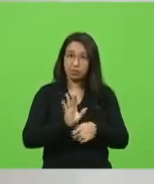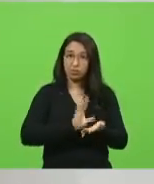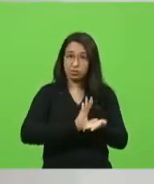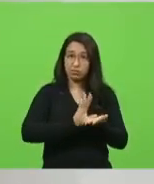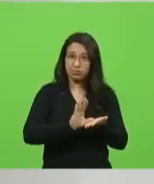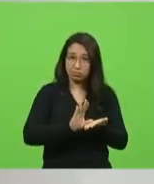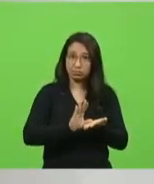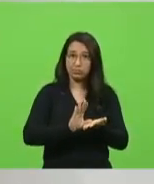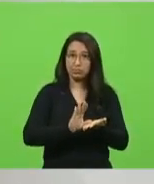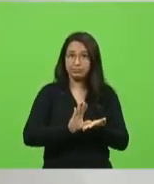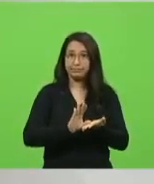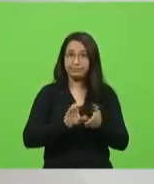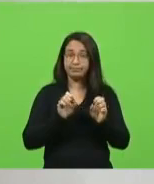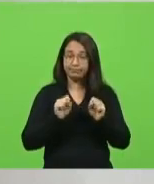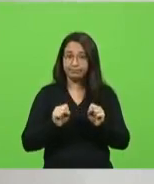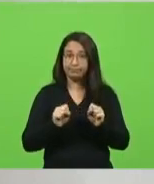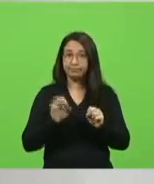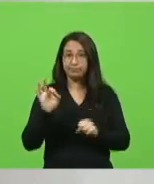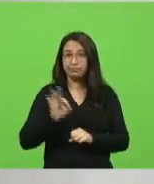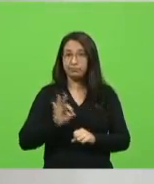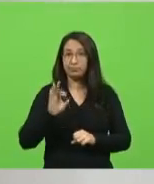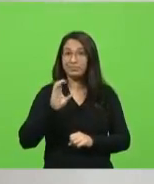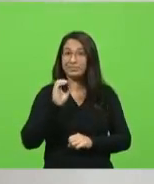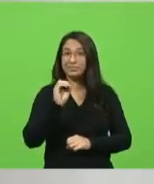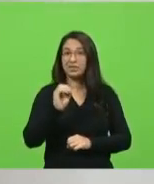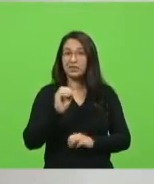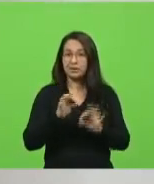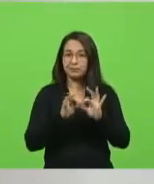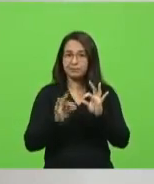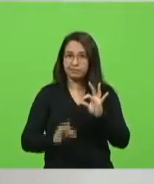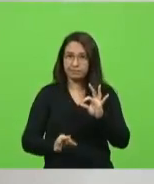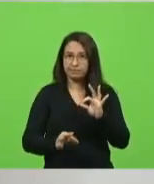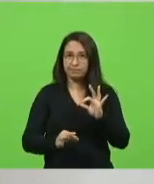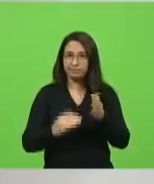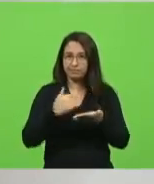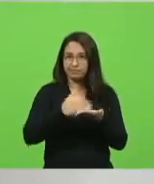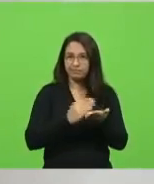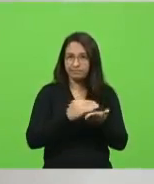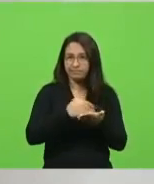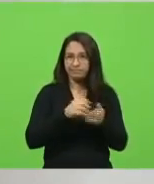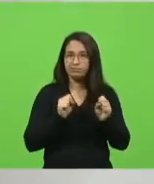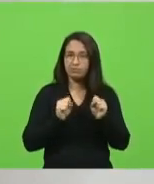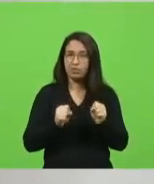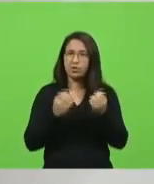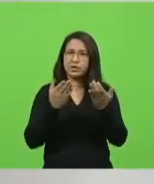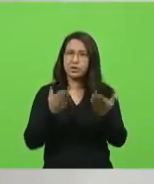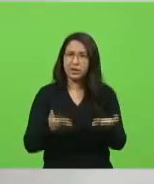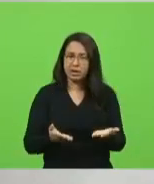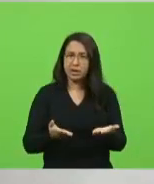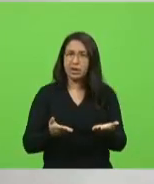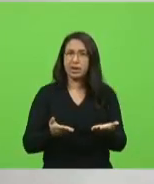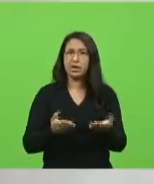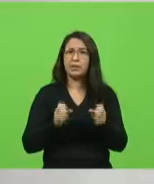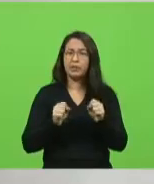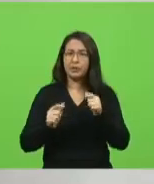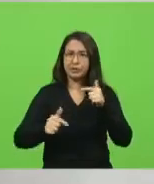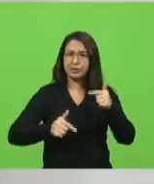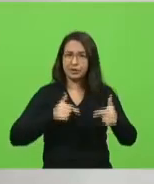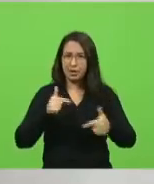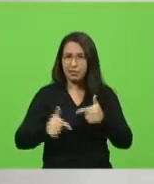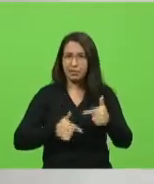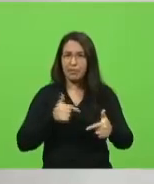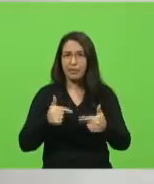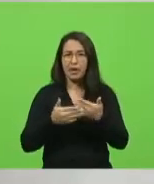linha de crédito a juros zero e com longo prazo de pagamento. Para que essas empresas, esses empregos, essas famílias,